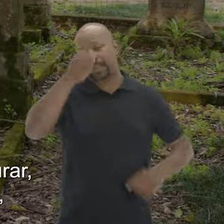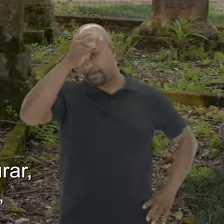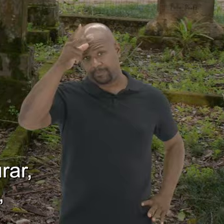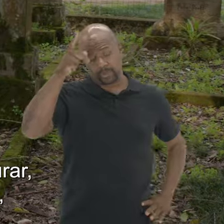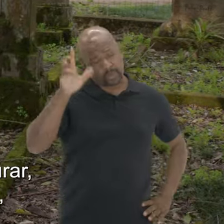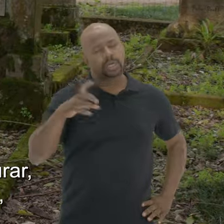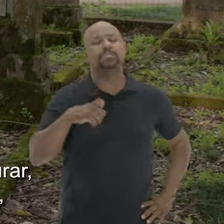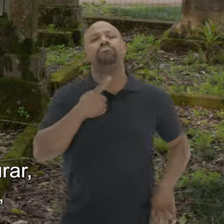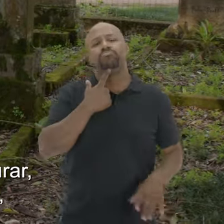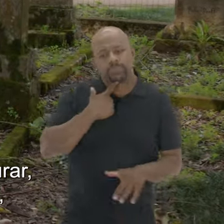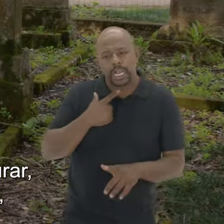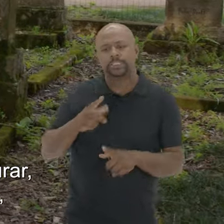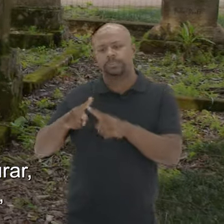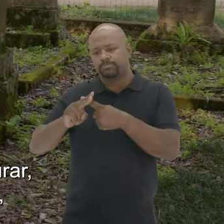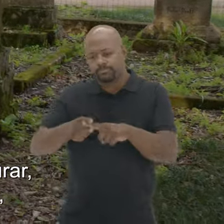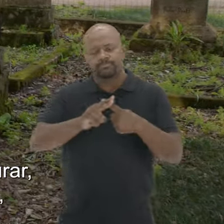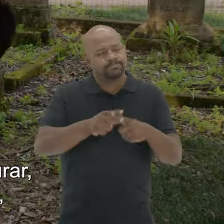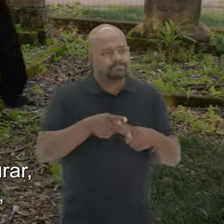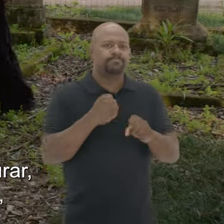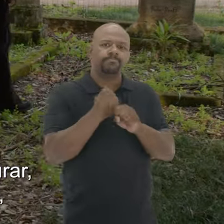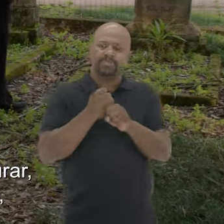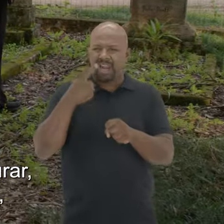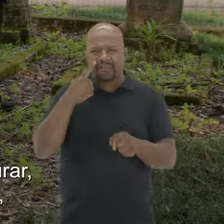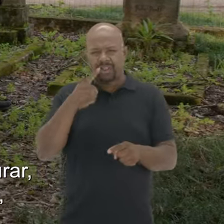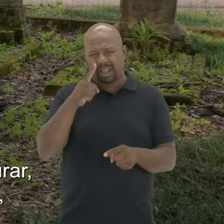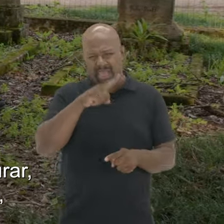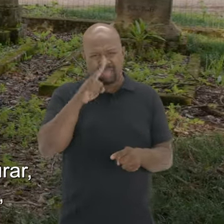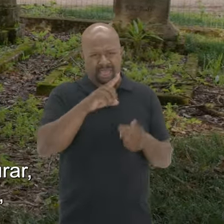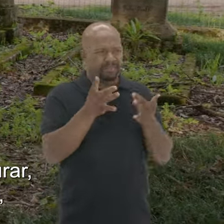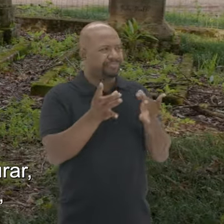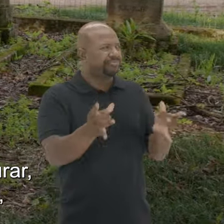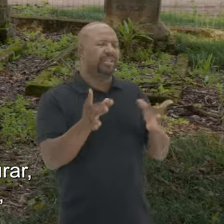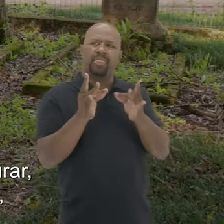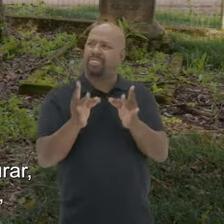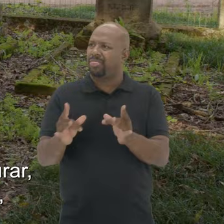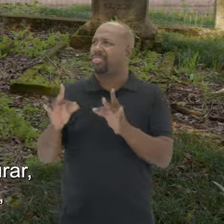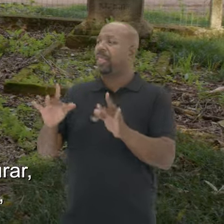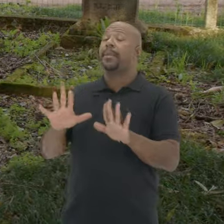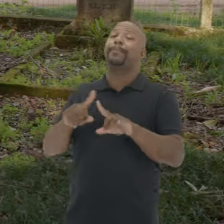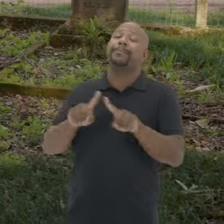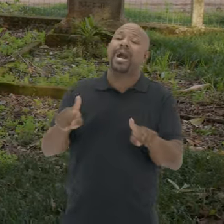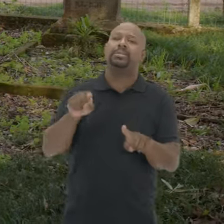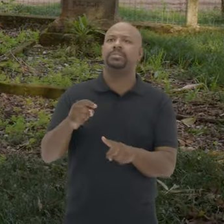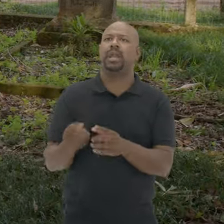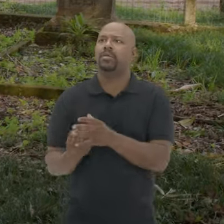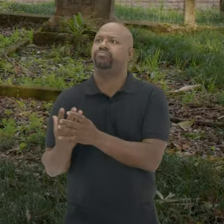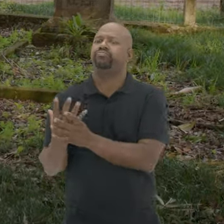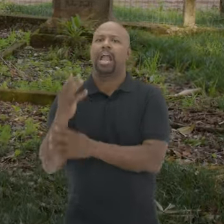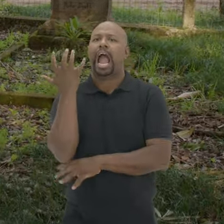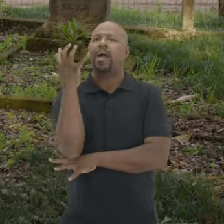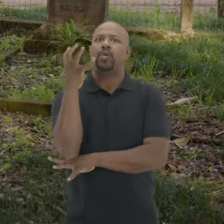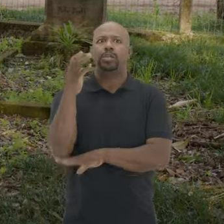prefeitura até tem intenção de restaurar Porque a gente vê que está meio mal cuidado Só que como estão